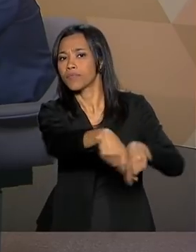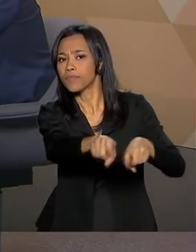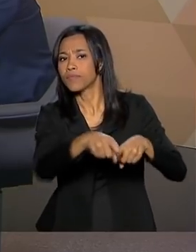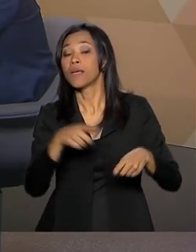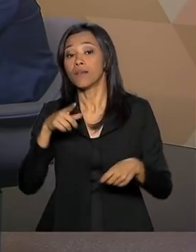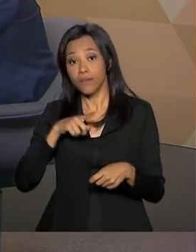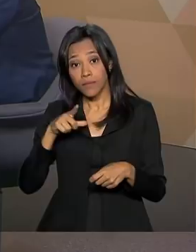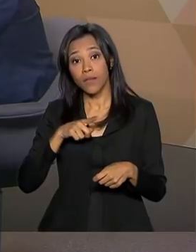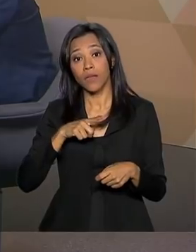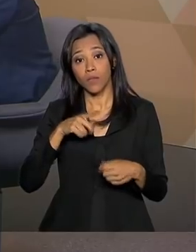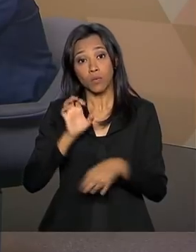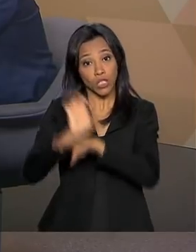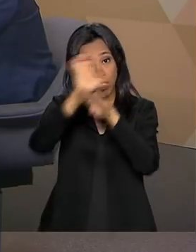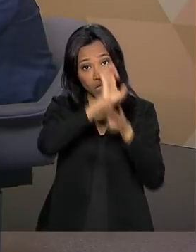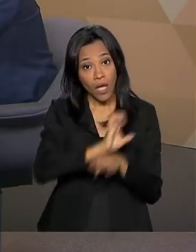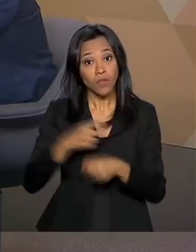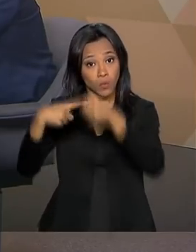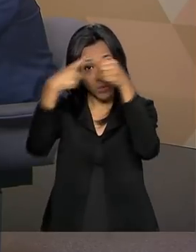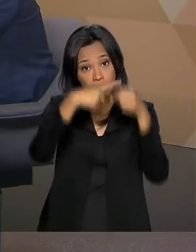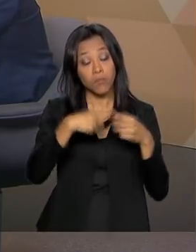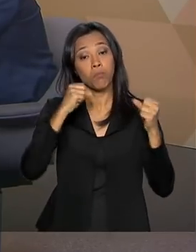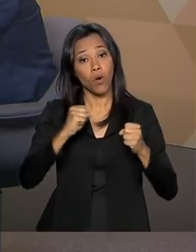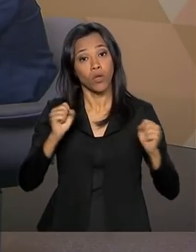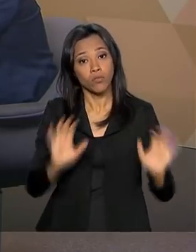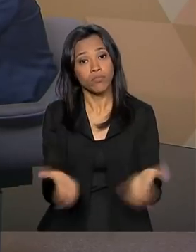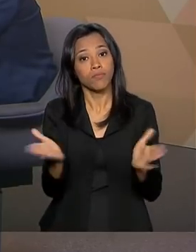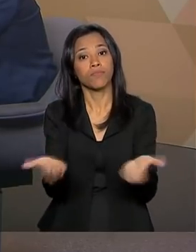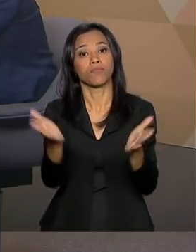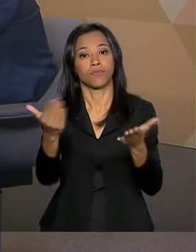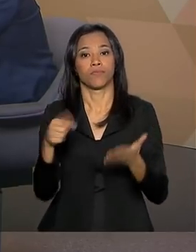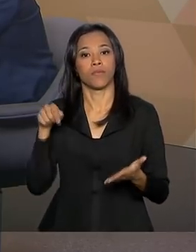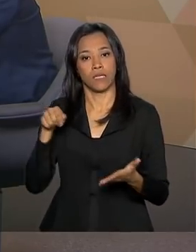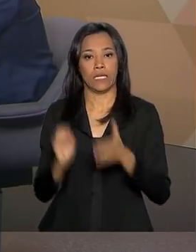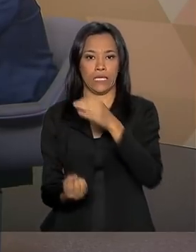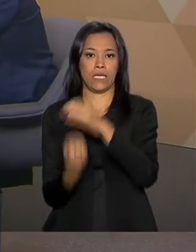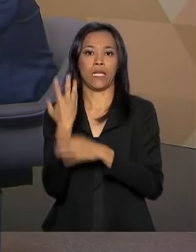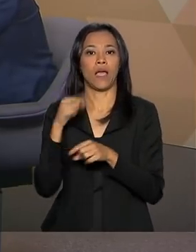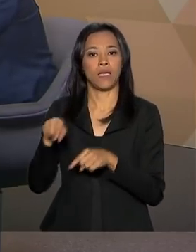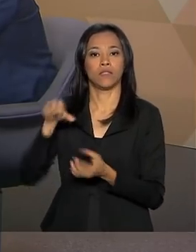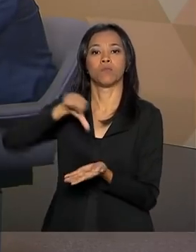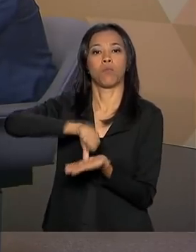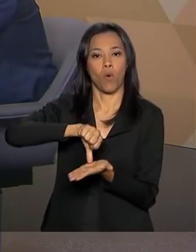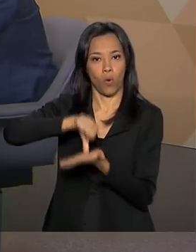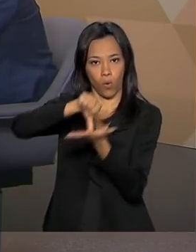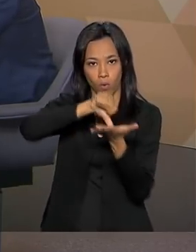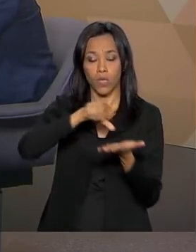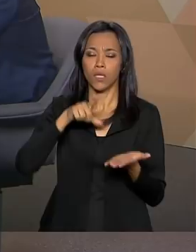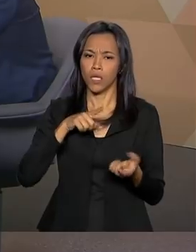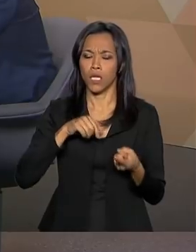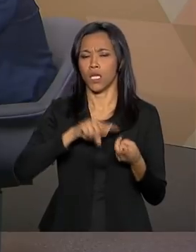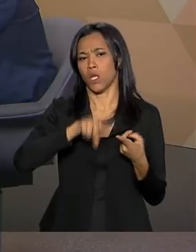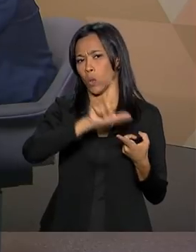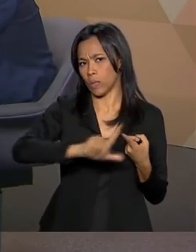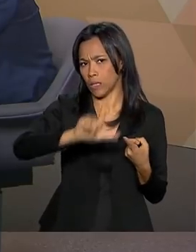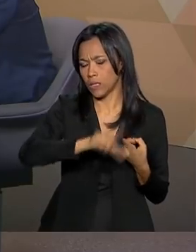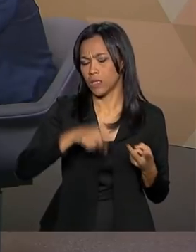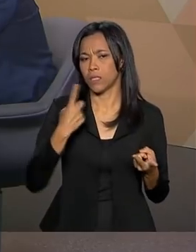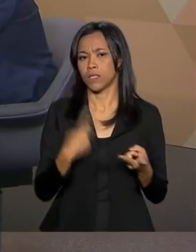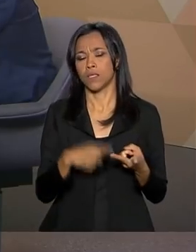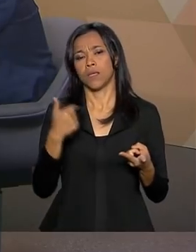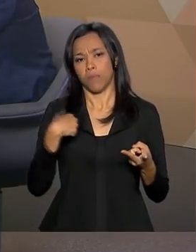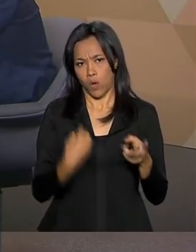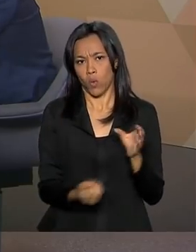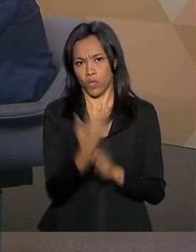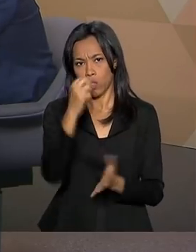municipal, em que você pode fomentar isso. Nós temos projetos já de realizar em Londrina, nós temos também a